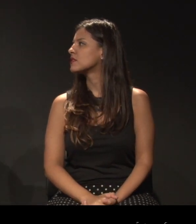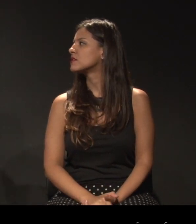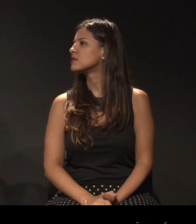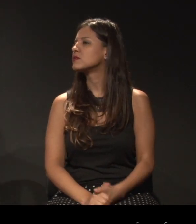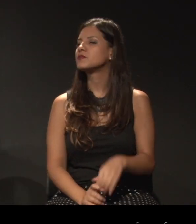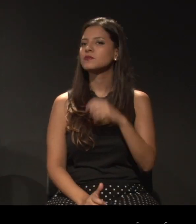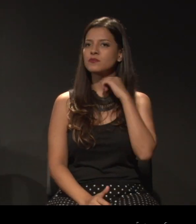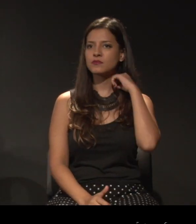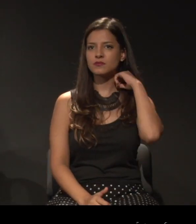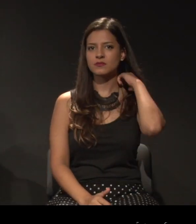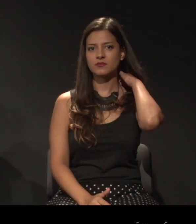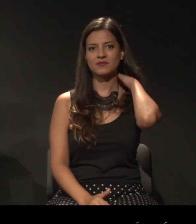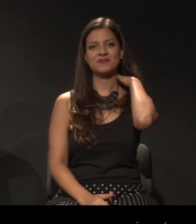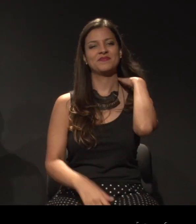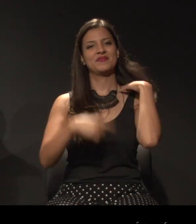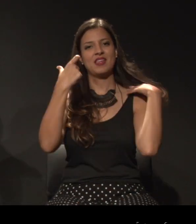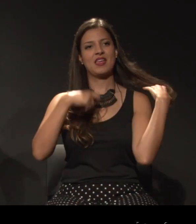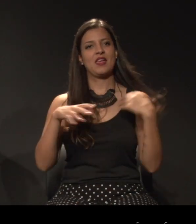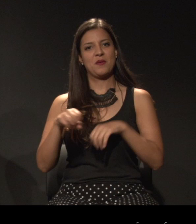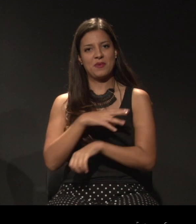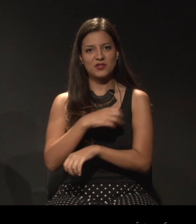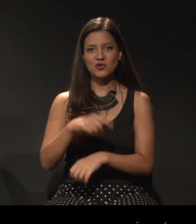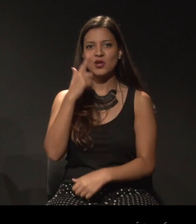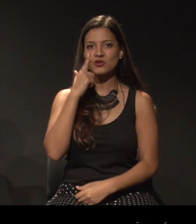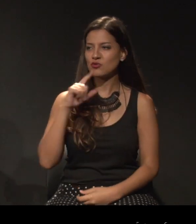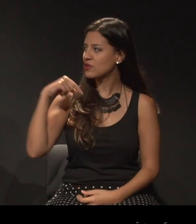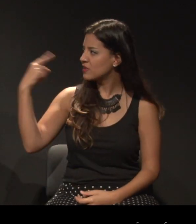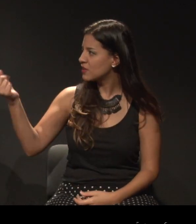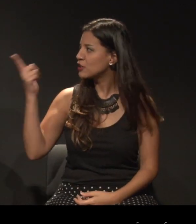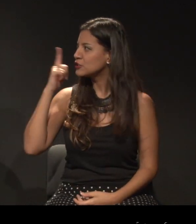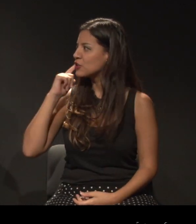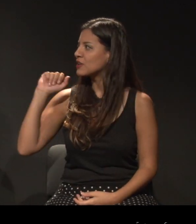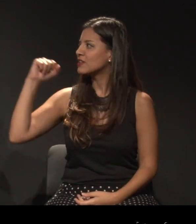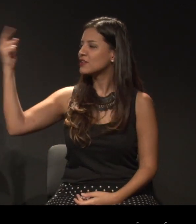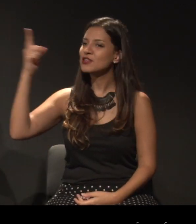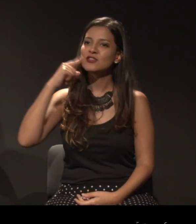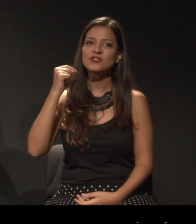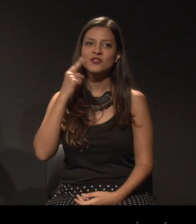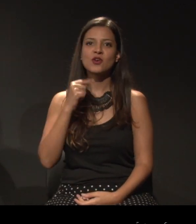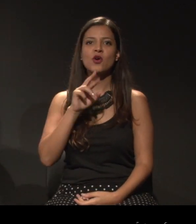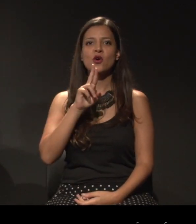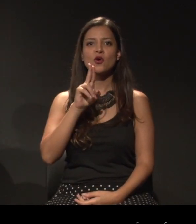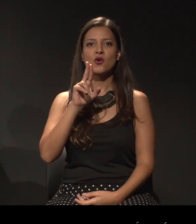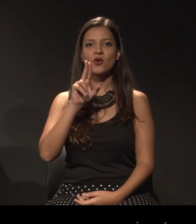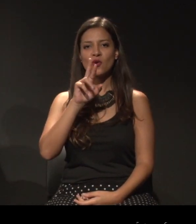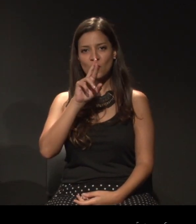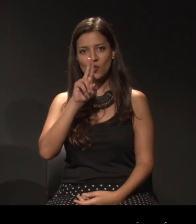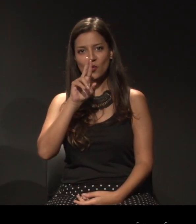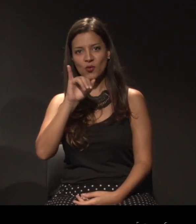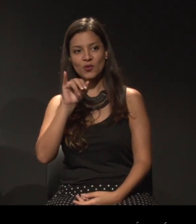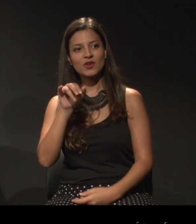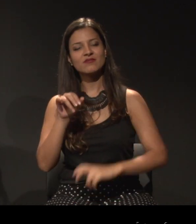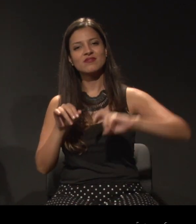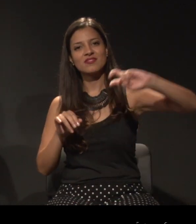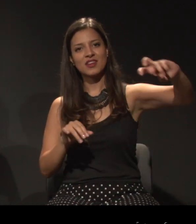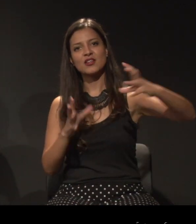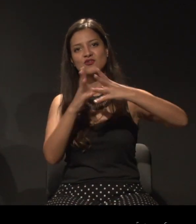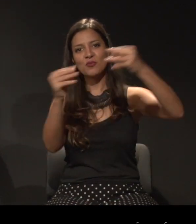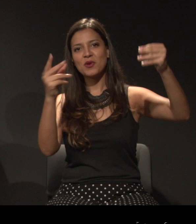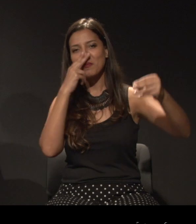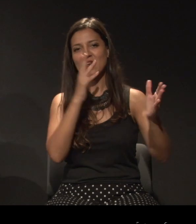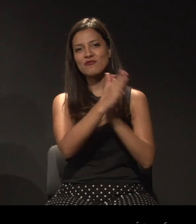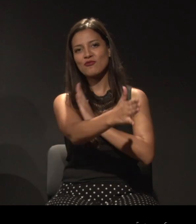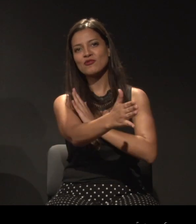A mediadora está charando, a convidada está charando, a outra está charando. Rui sumiu, foi para lá, para fugir.